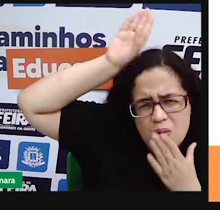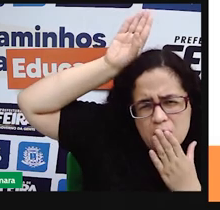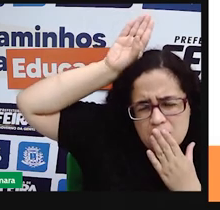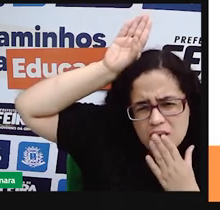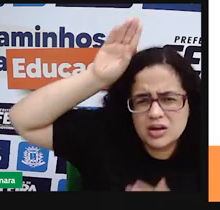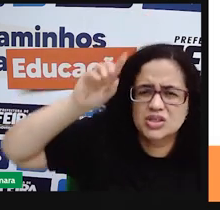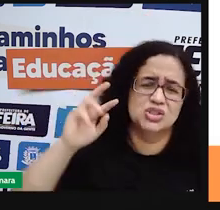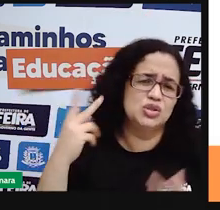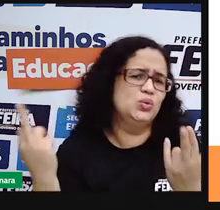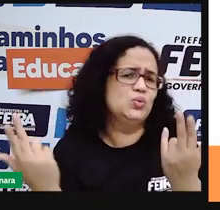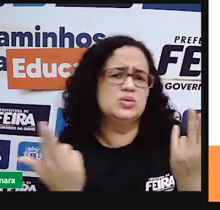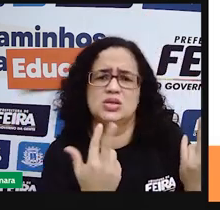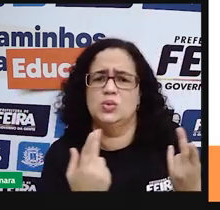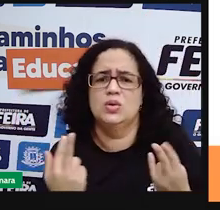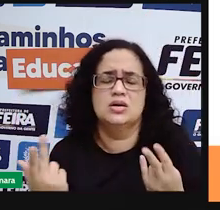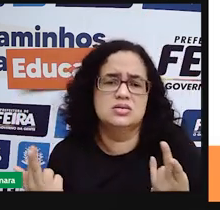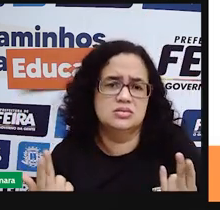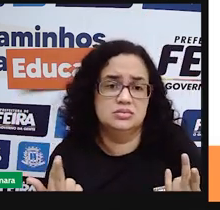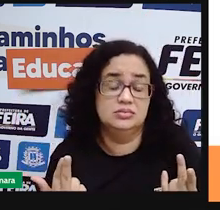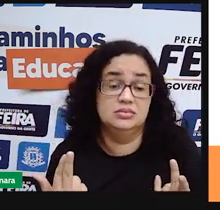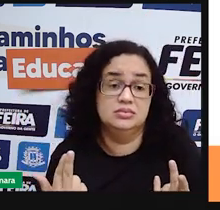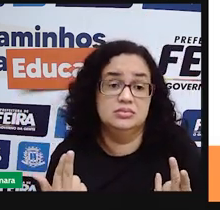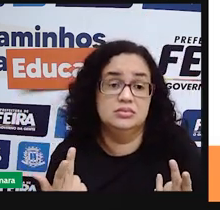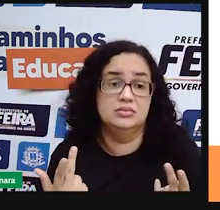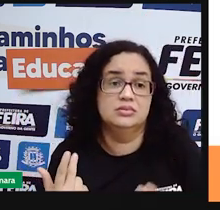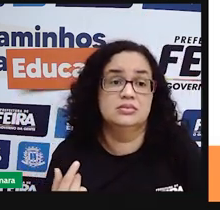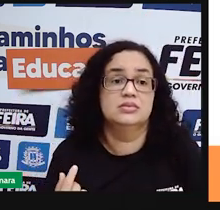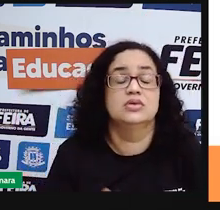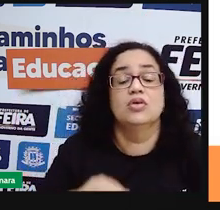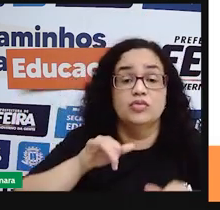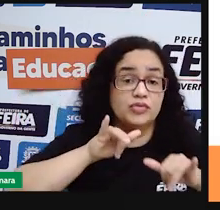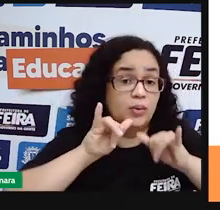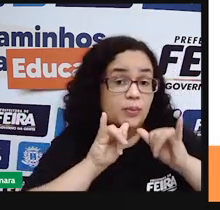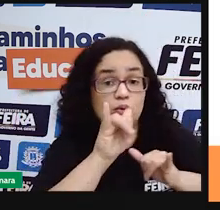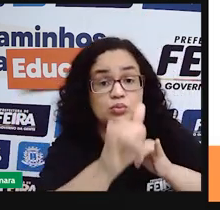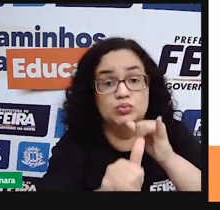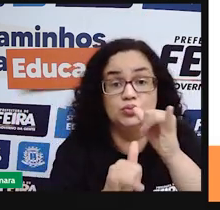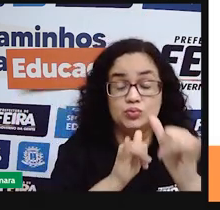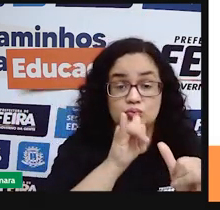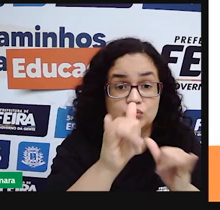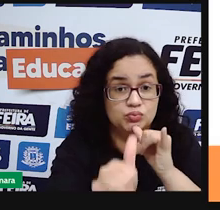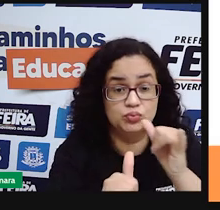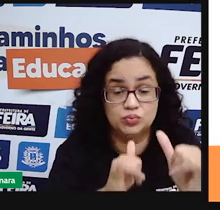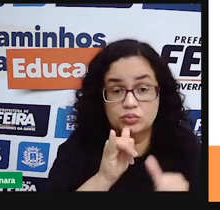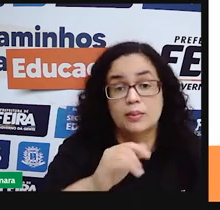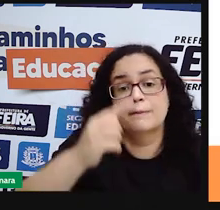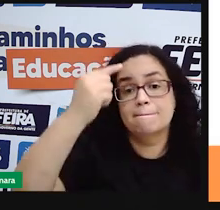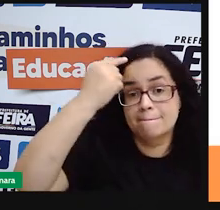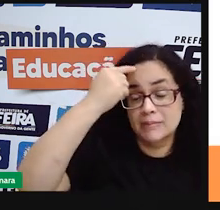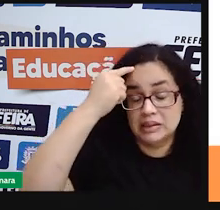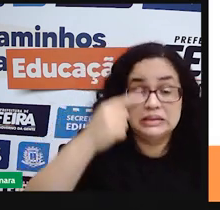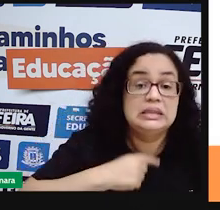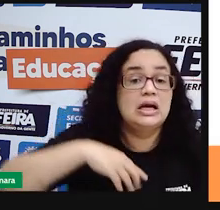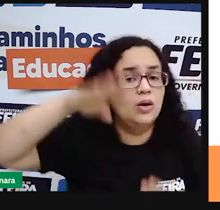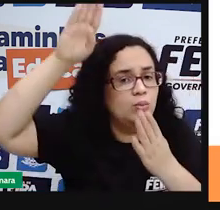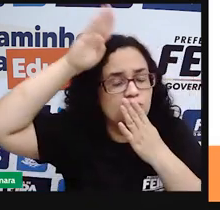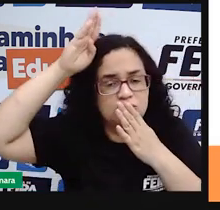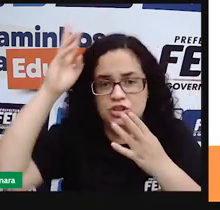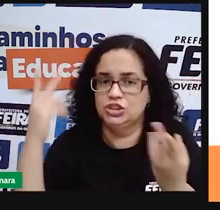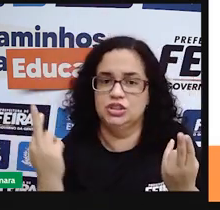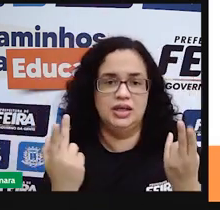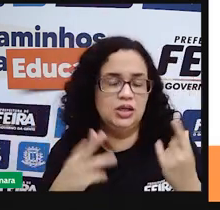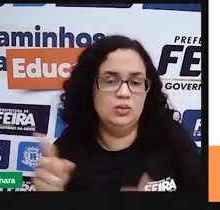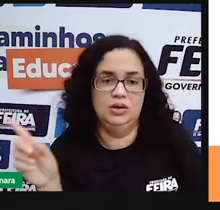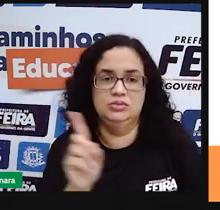iguais. Foi muito divulgada. E hoje a gente sabe que os indígenas, eles não são todos